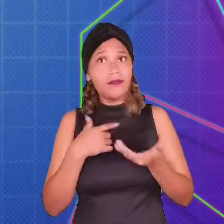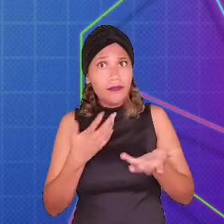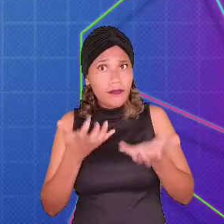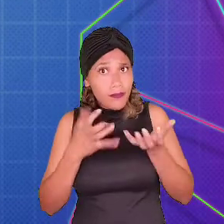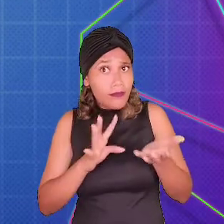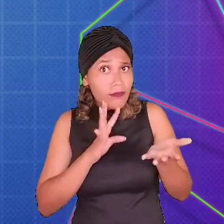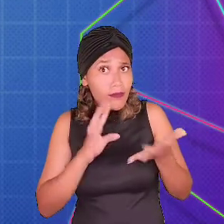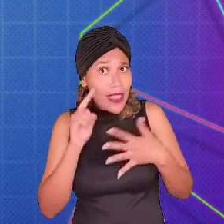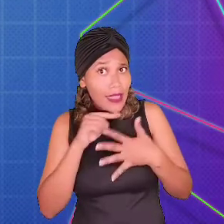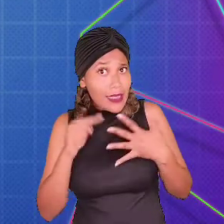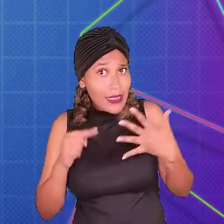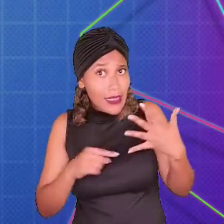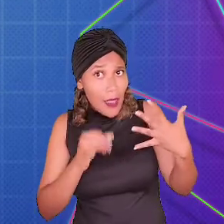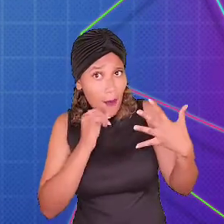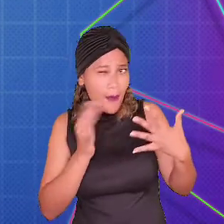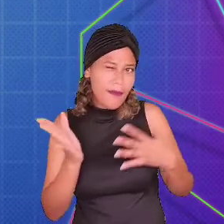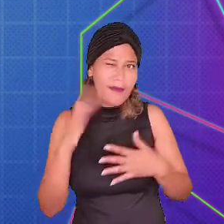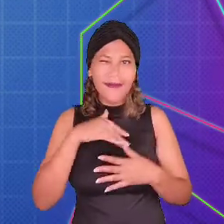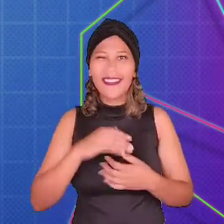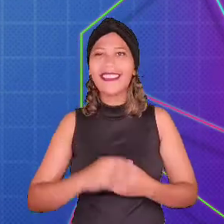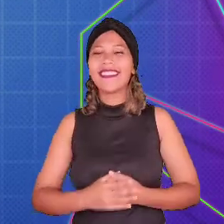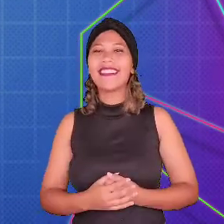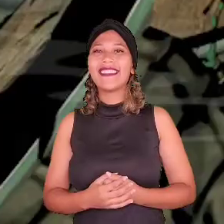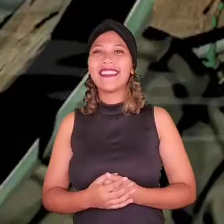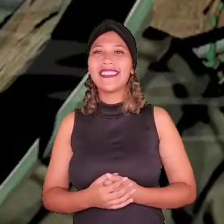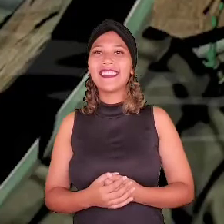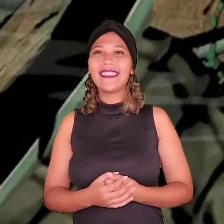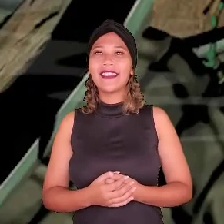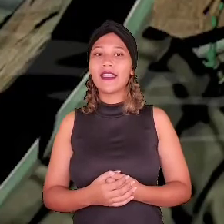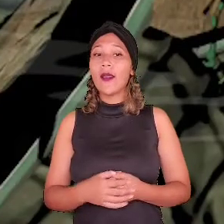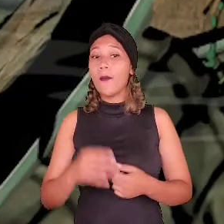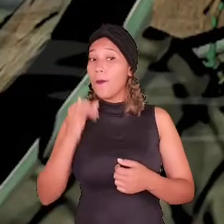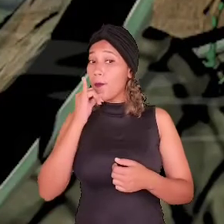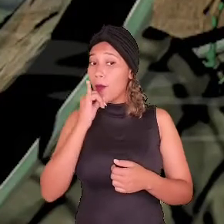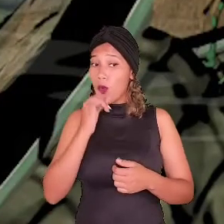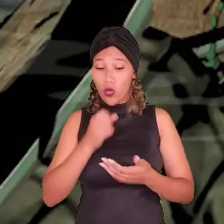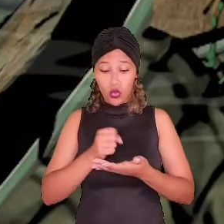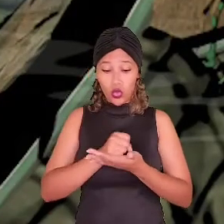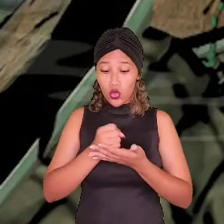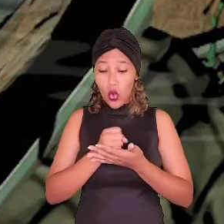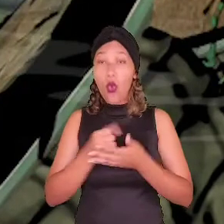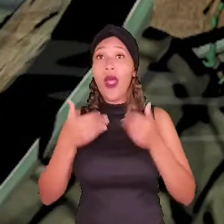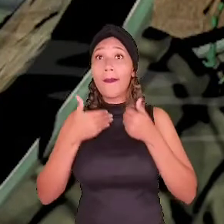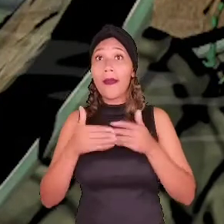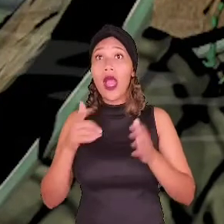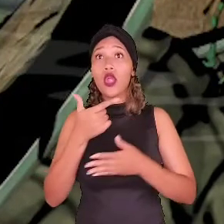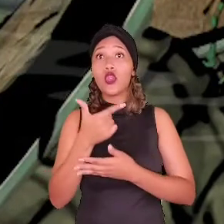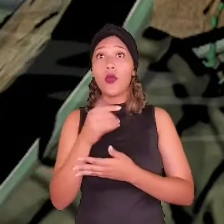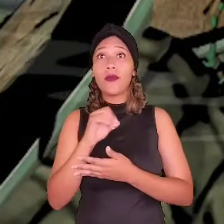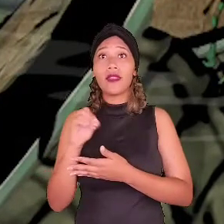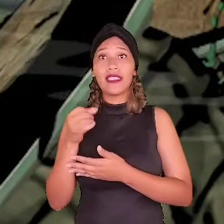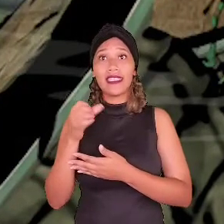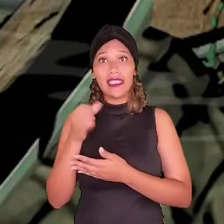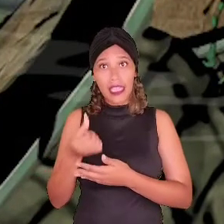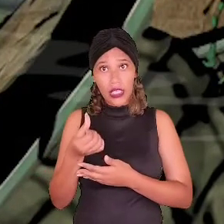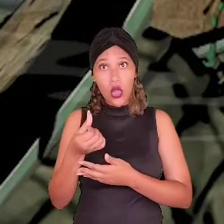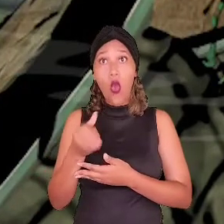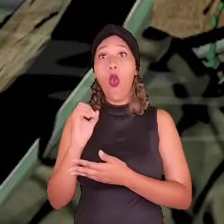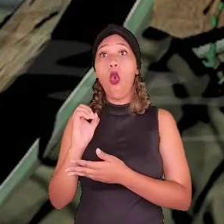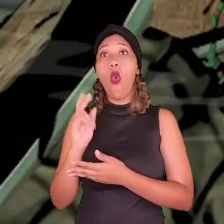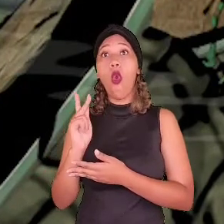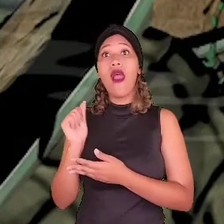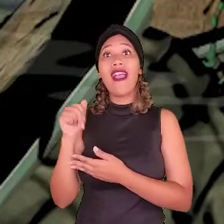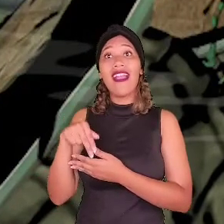Querem conhecer alguns exemplos? Então vem comigo! O jogo Okami, lançado em 2006, é inspirado na arte